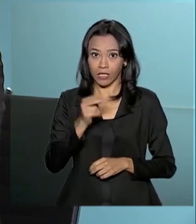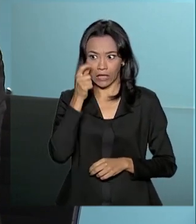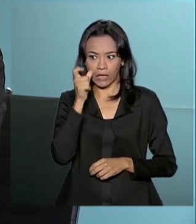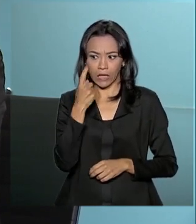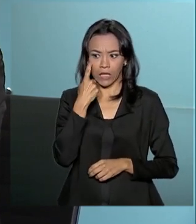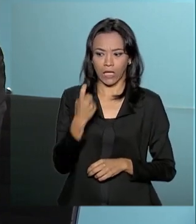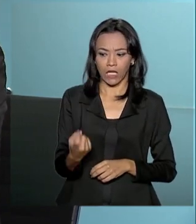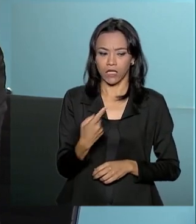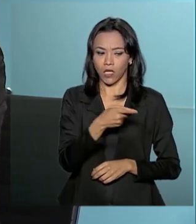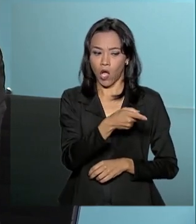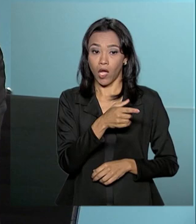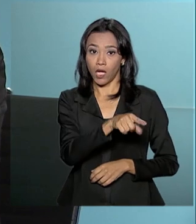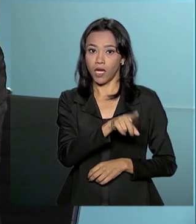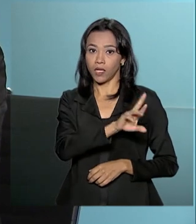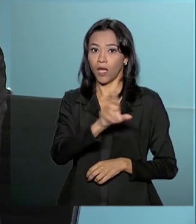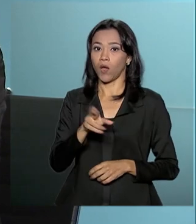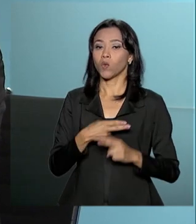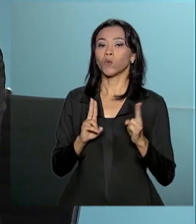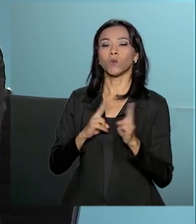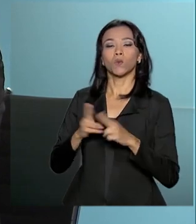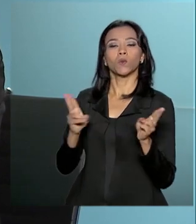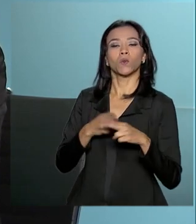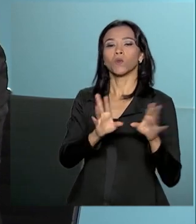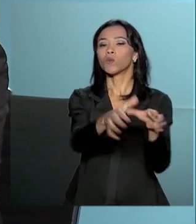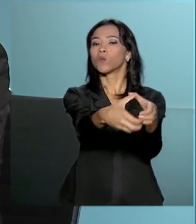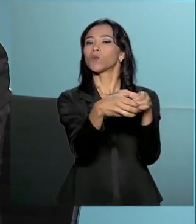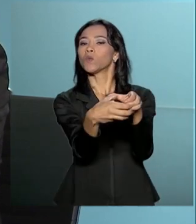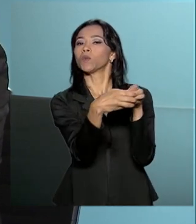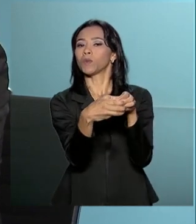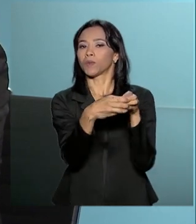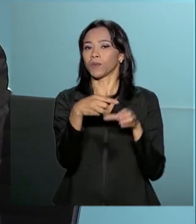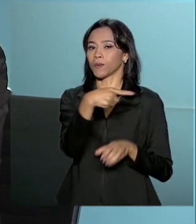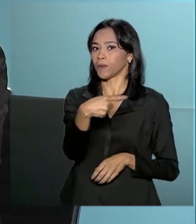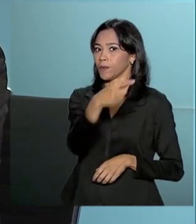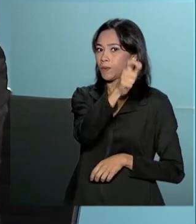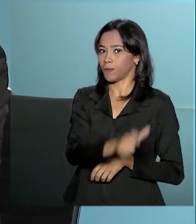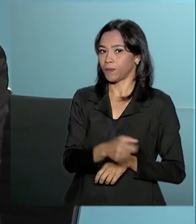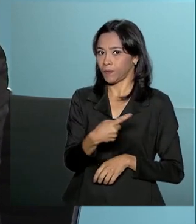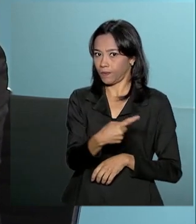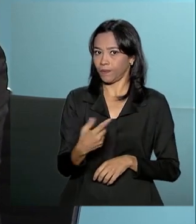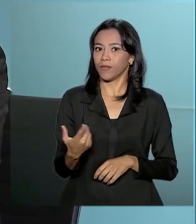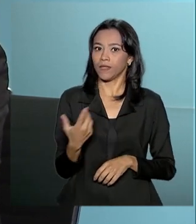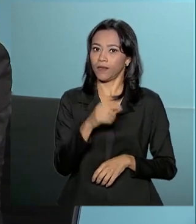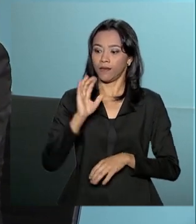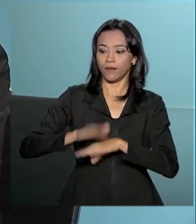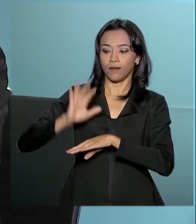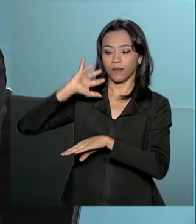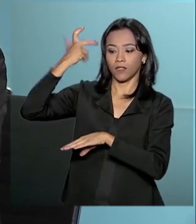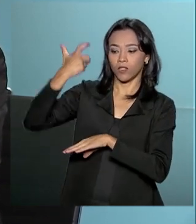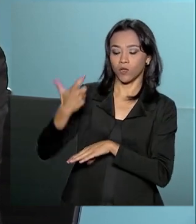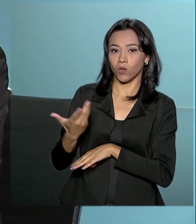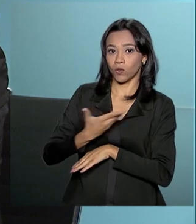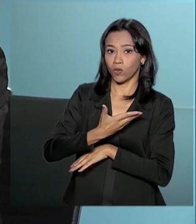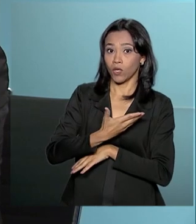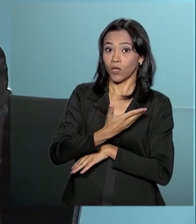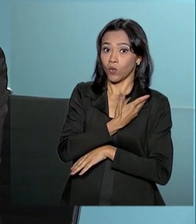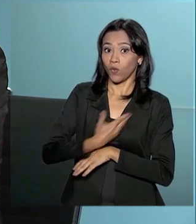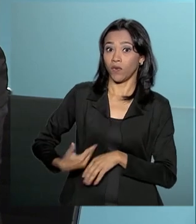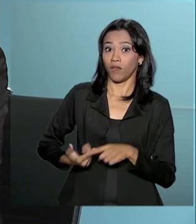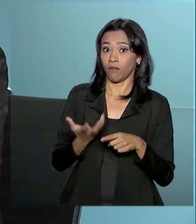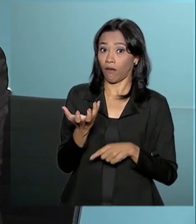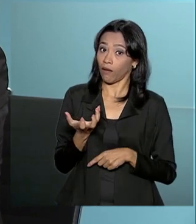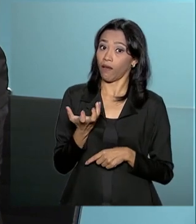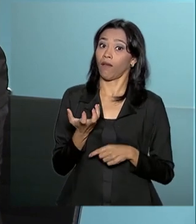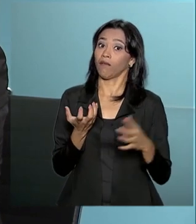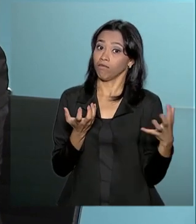interesse, ele está ali para representar um grupo de pessoas e ele tem interesse que determinadas decisões governamentais sejam influenciadas dentro da